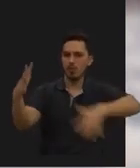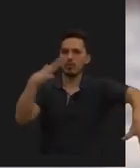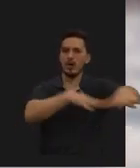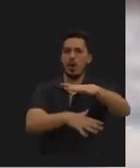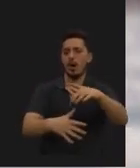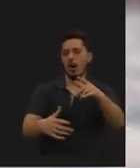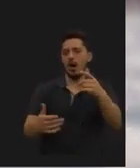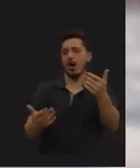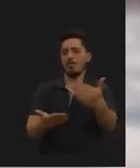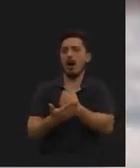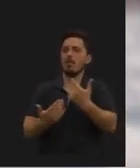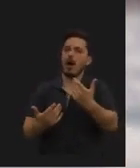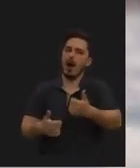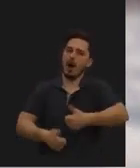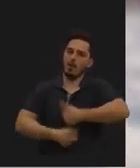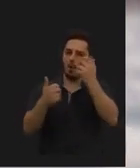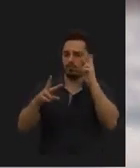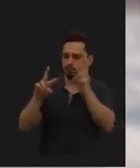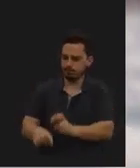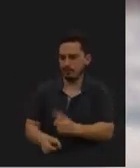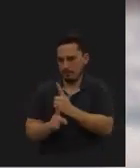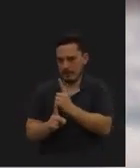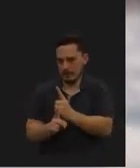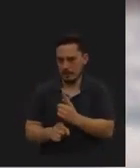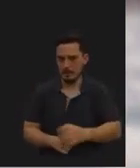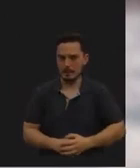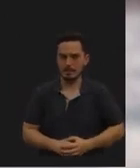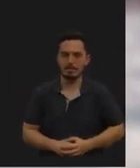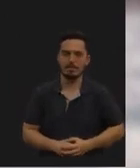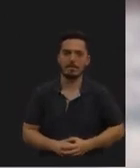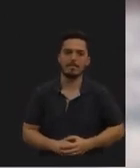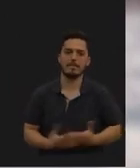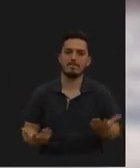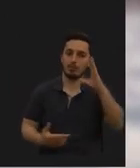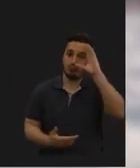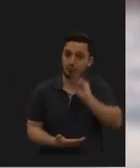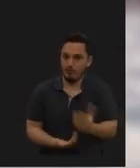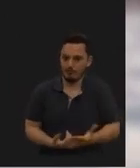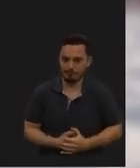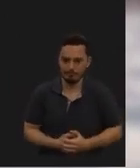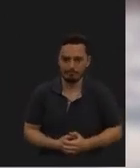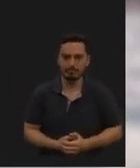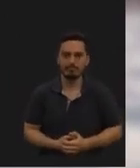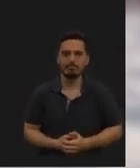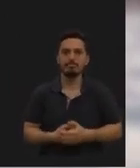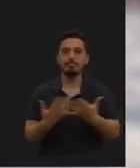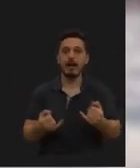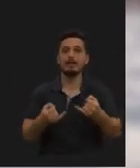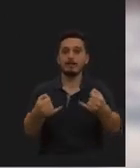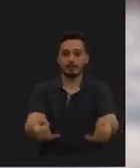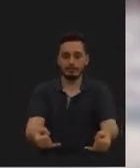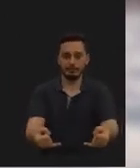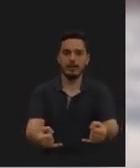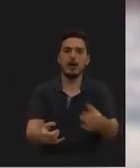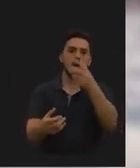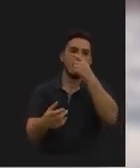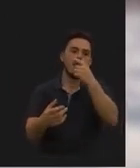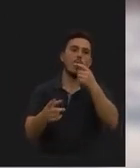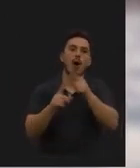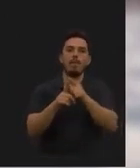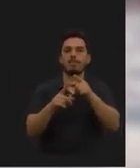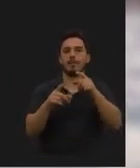abertos, mas era bom que pudessem ser analisados. Portanto, não sabemos. A seguir, poluição